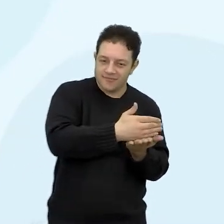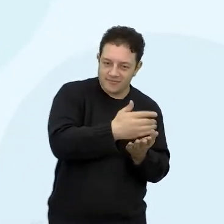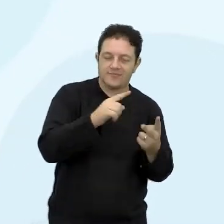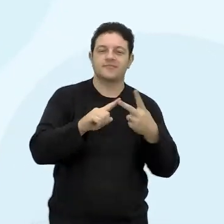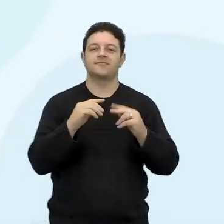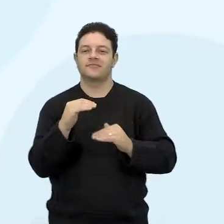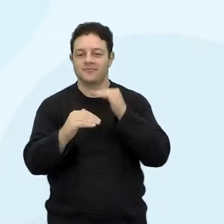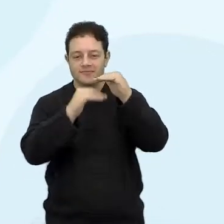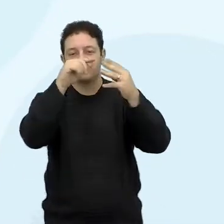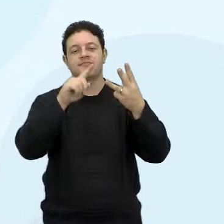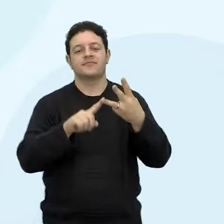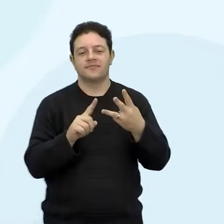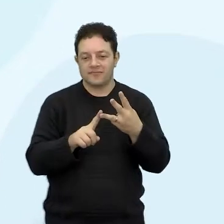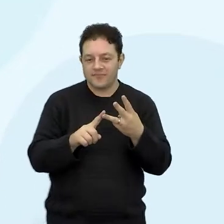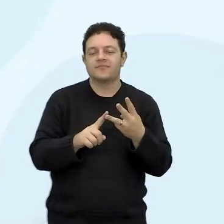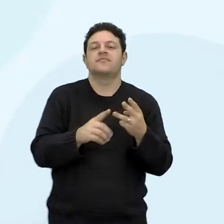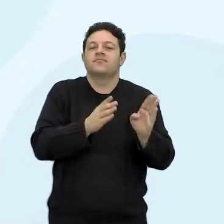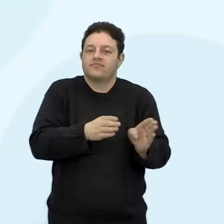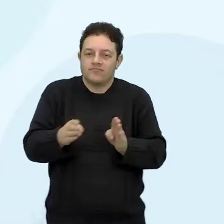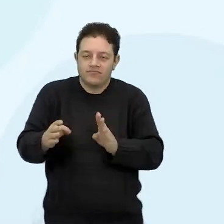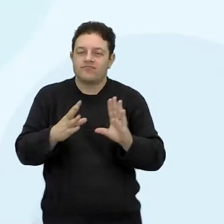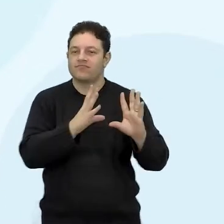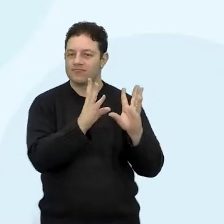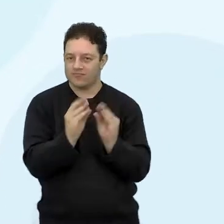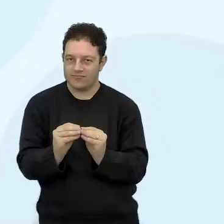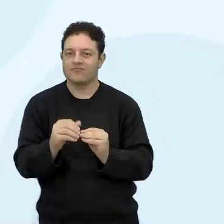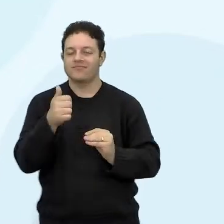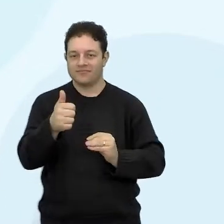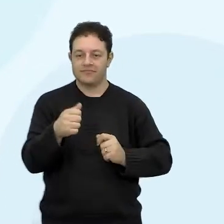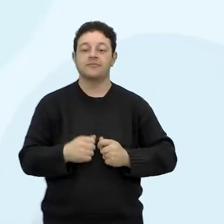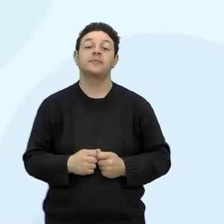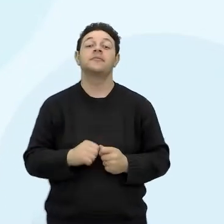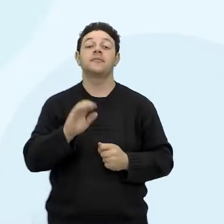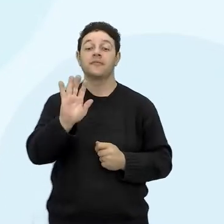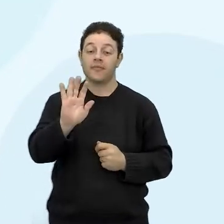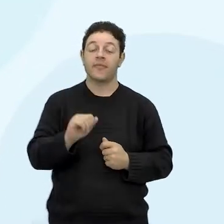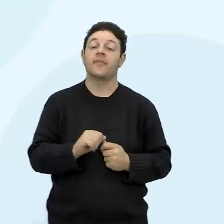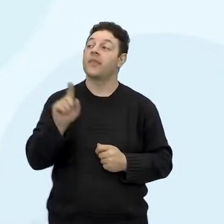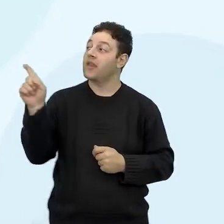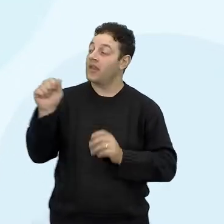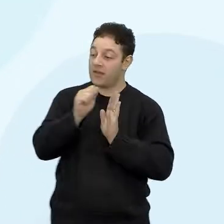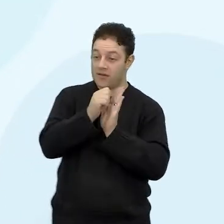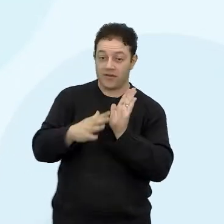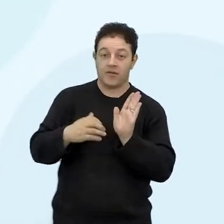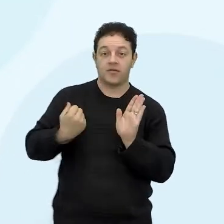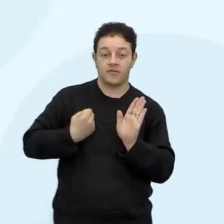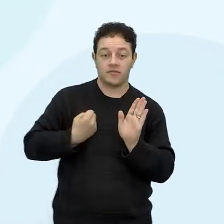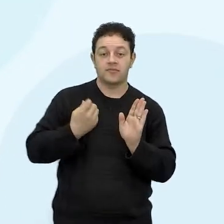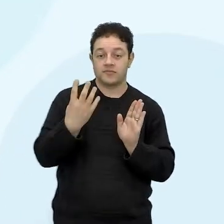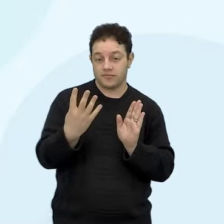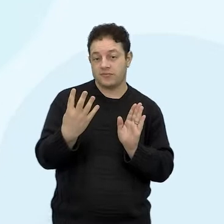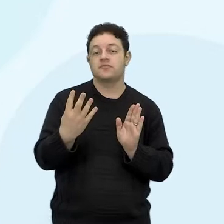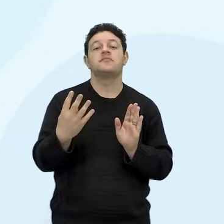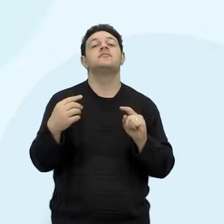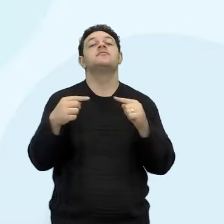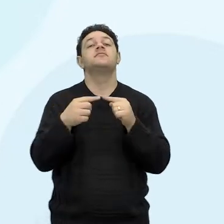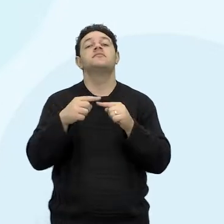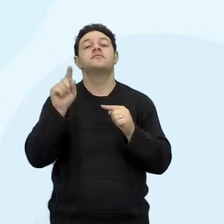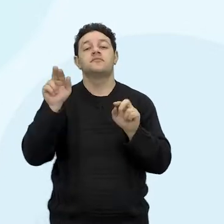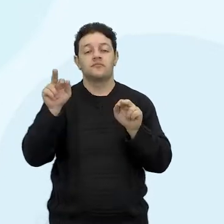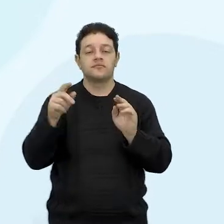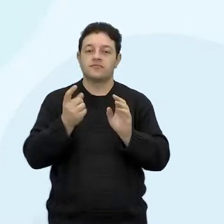introdução, desenvolvimento e sistematização. Lembrando aí que essa atividade 4, nós estamos falando de